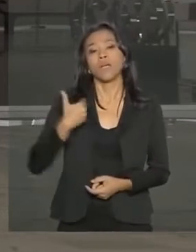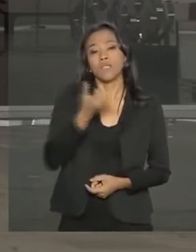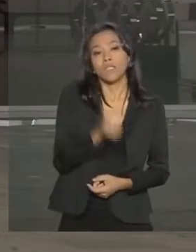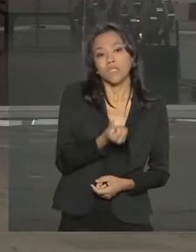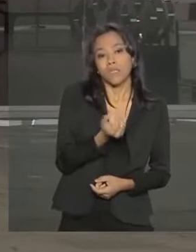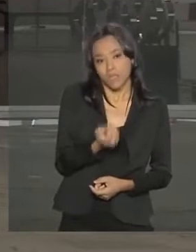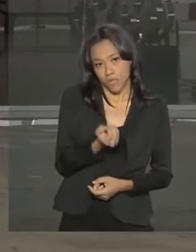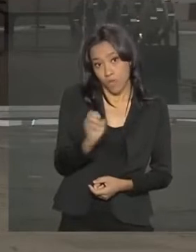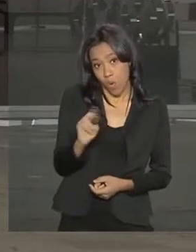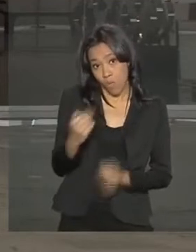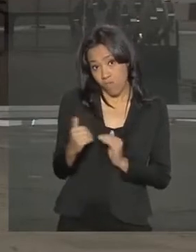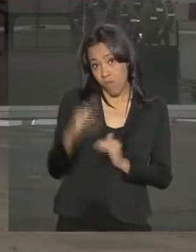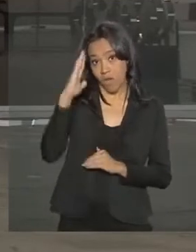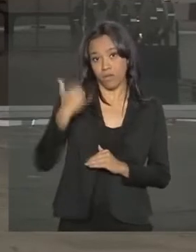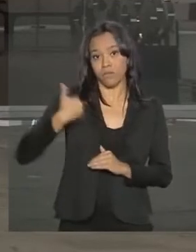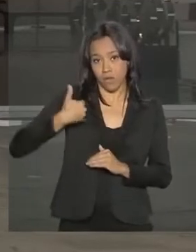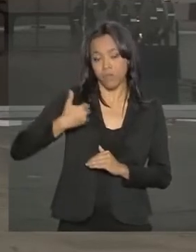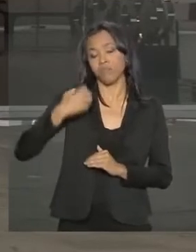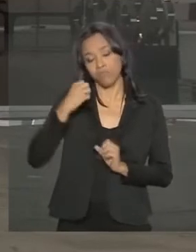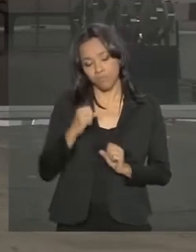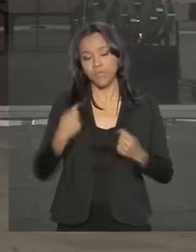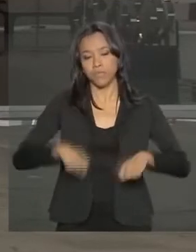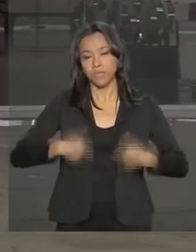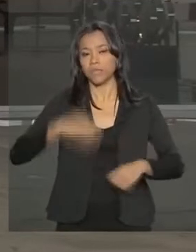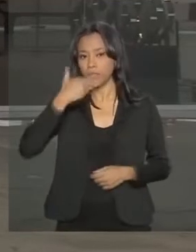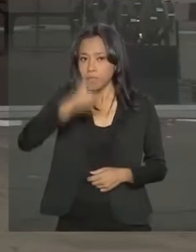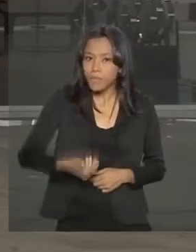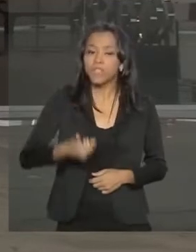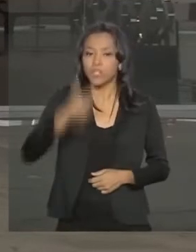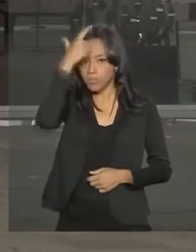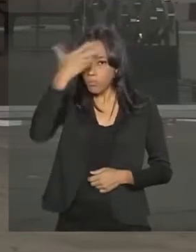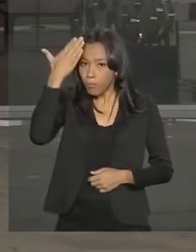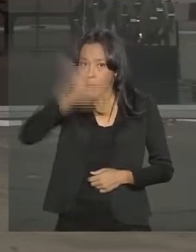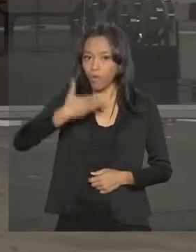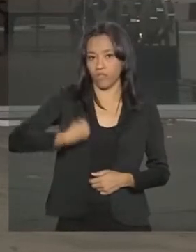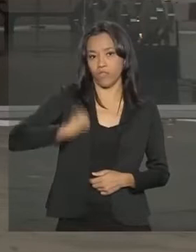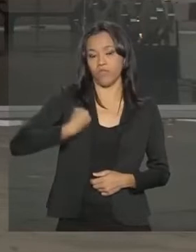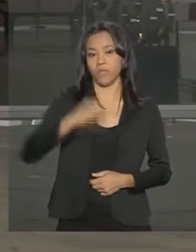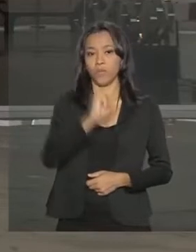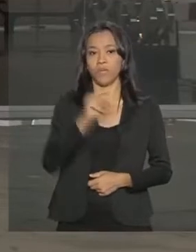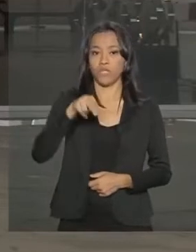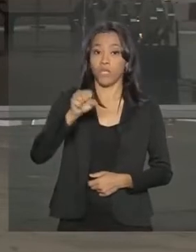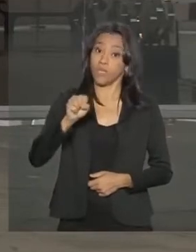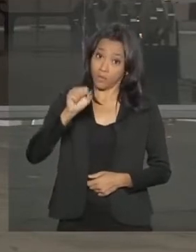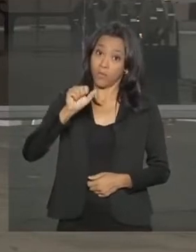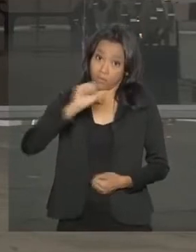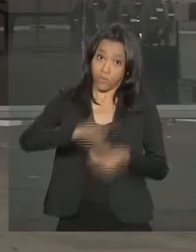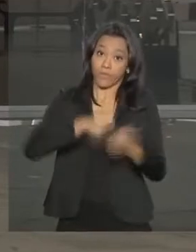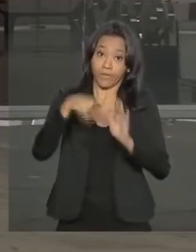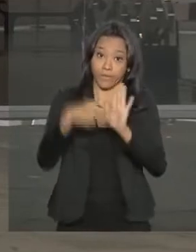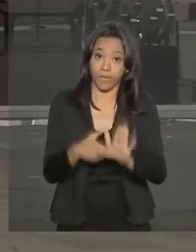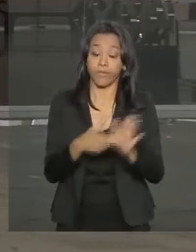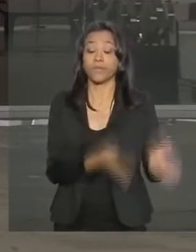60 anos ou mais vão poder solicitar a realização de prova de vida no INSS a partir da mudança. E